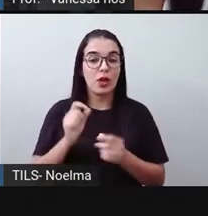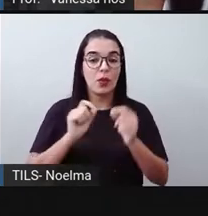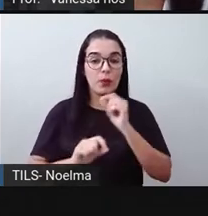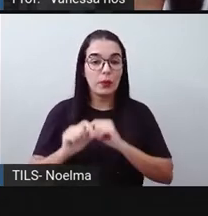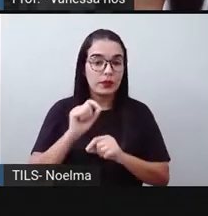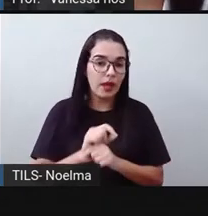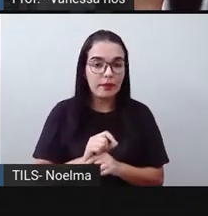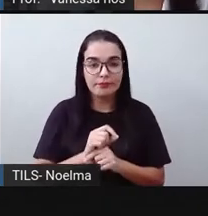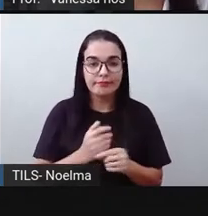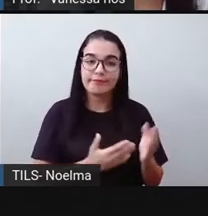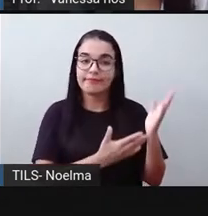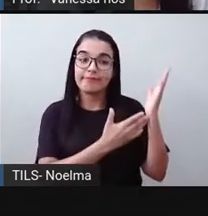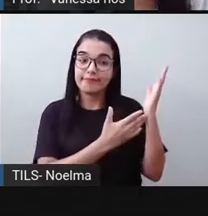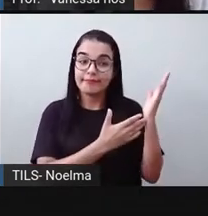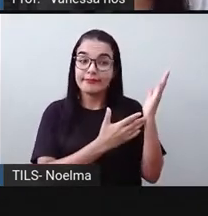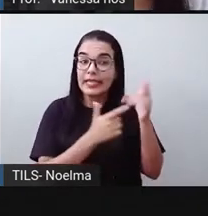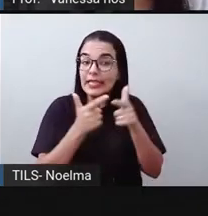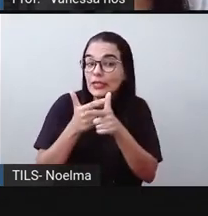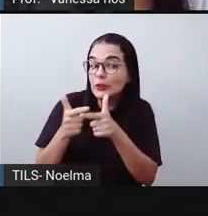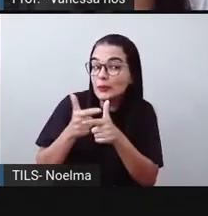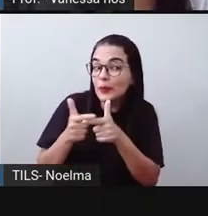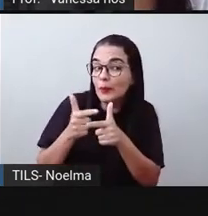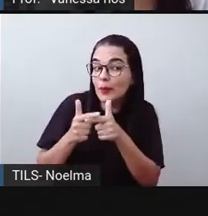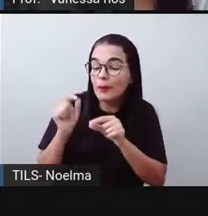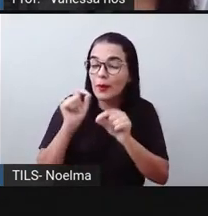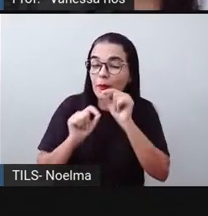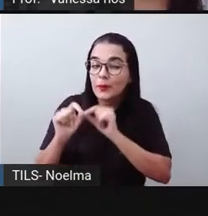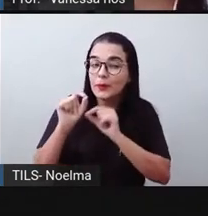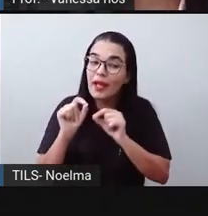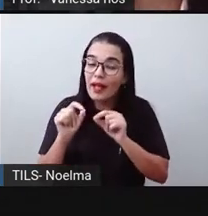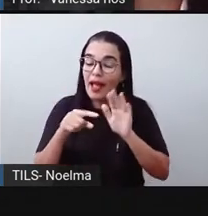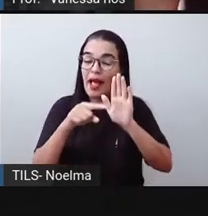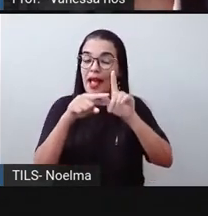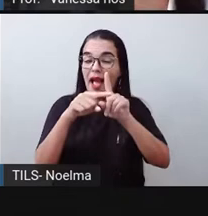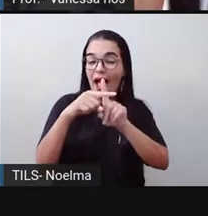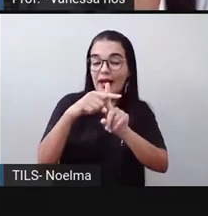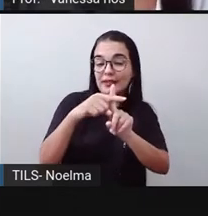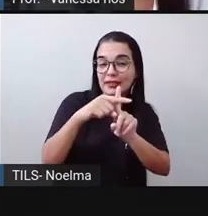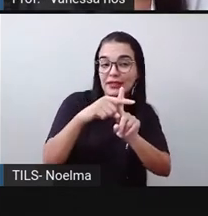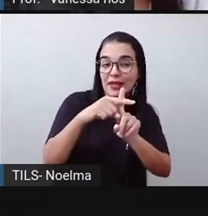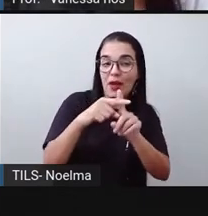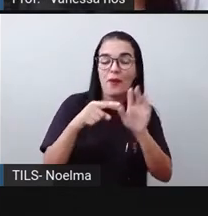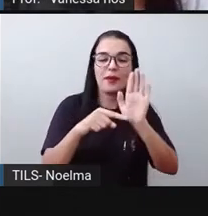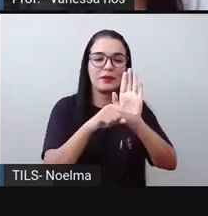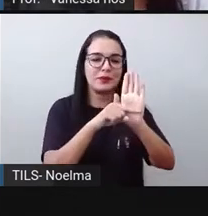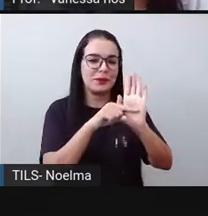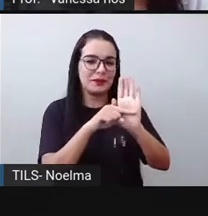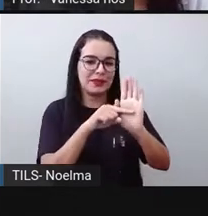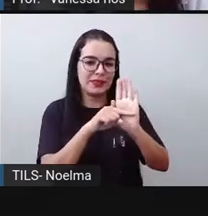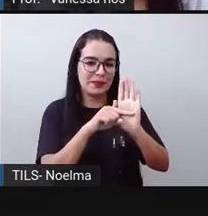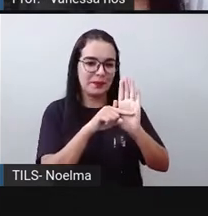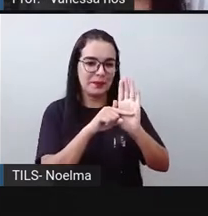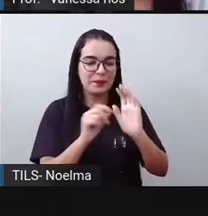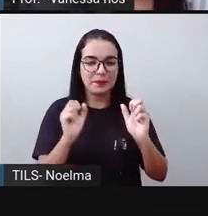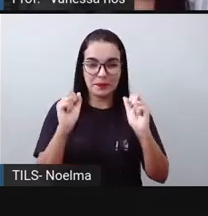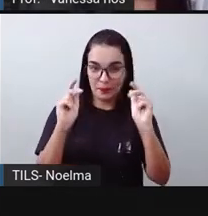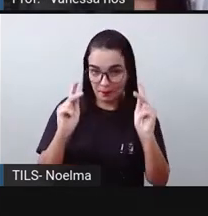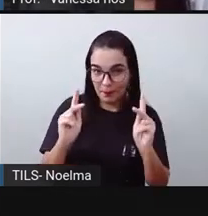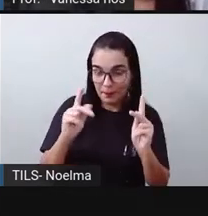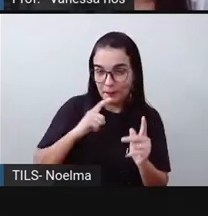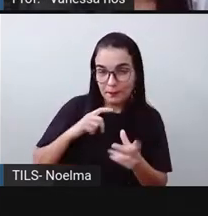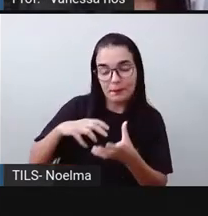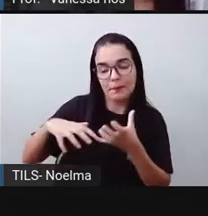sobre situações problema envolvendo aí adição e subtração. Então, a gente vai